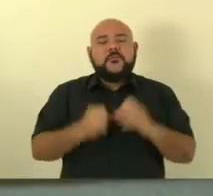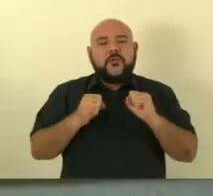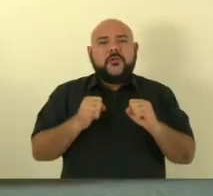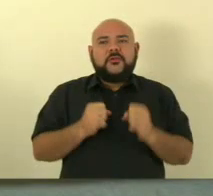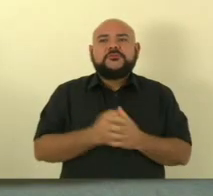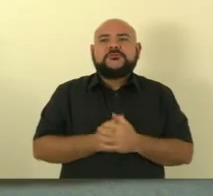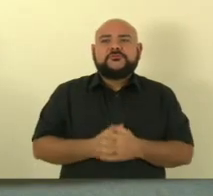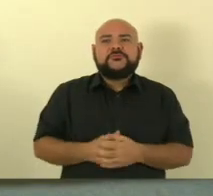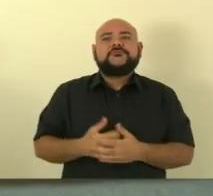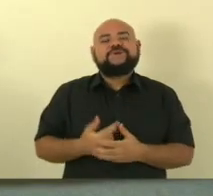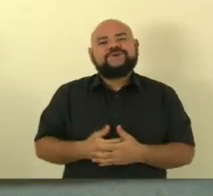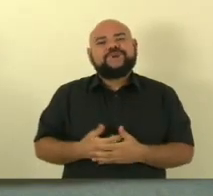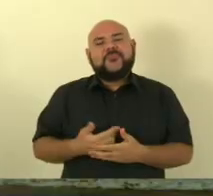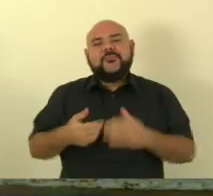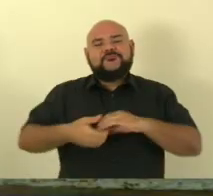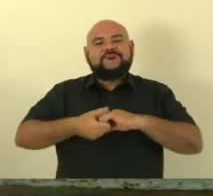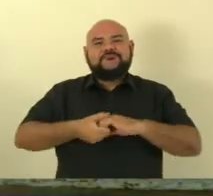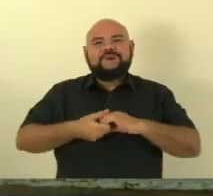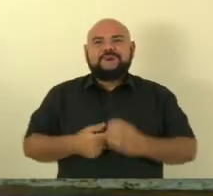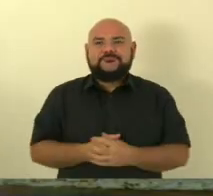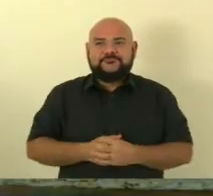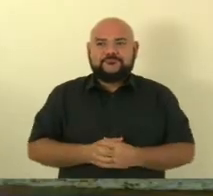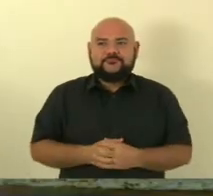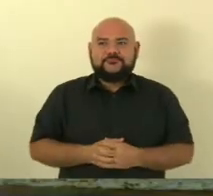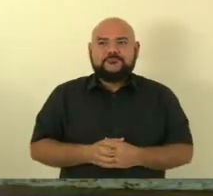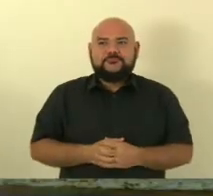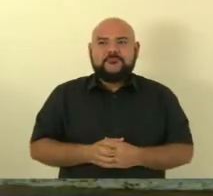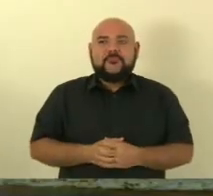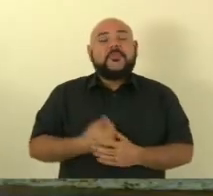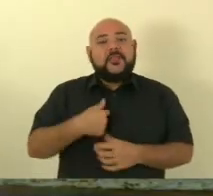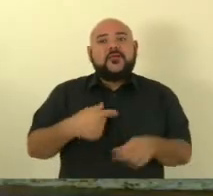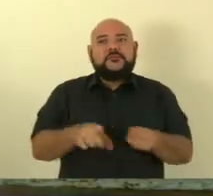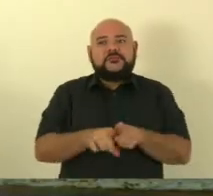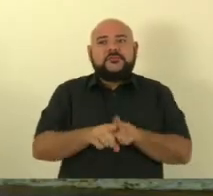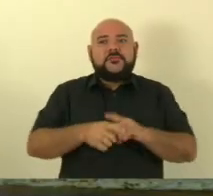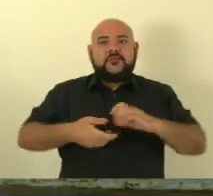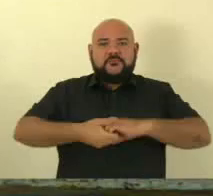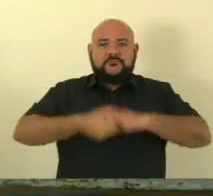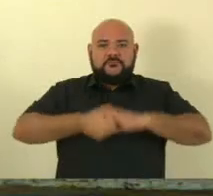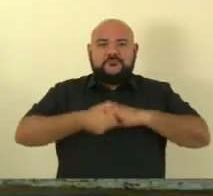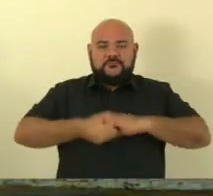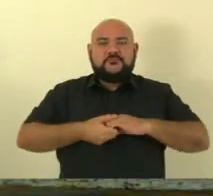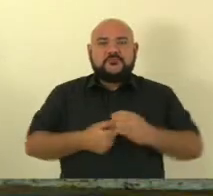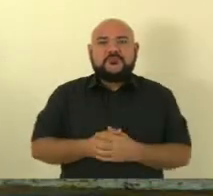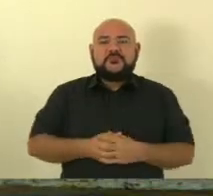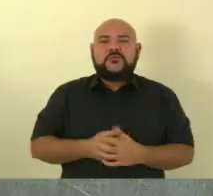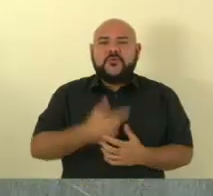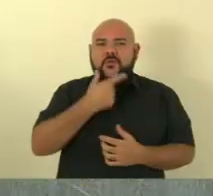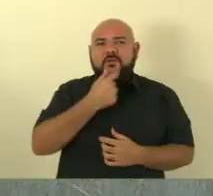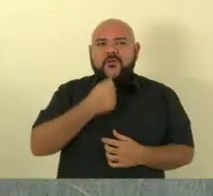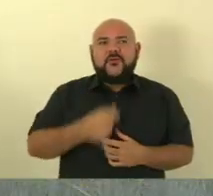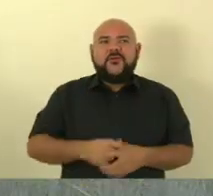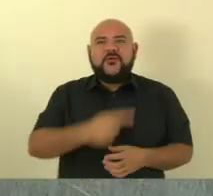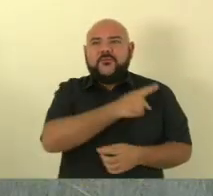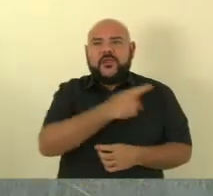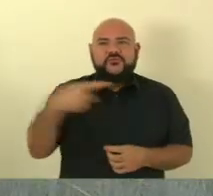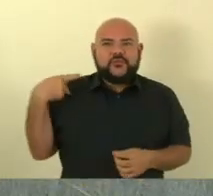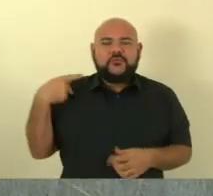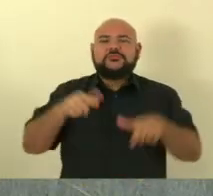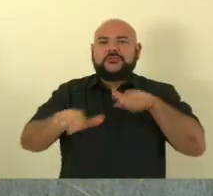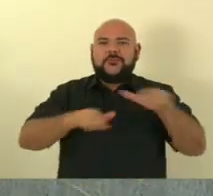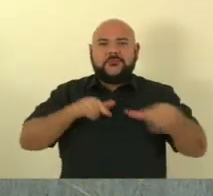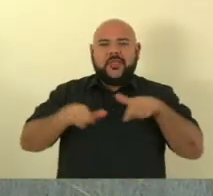Pela ordem, presidente. Pois não, deputado Zé Preto. Cumprimentar também o pastor Marcelo, uma pessoa que eu conheci, que faz um trabalho brilhante.